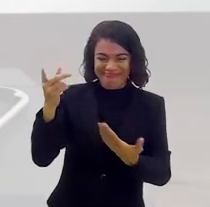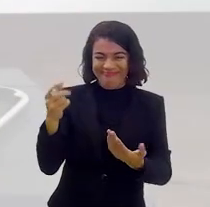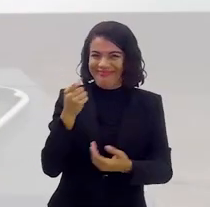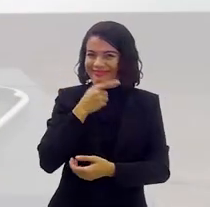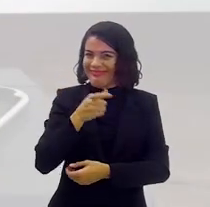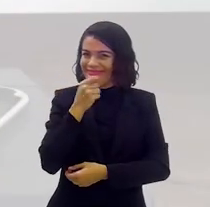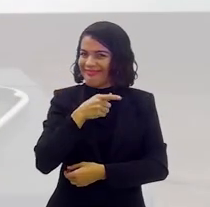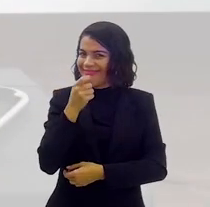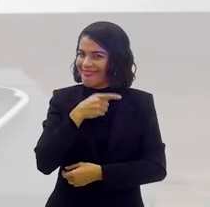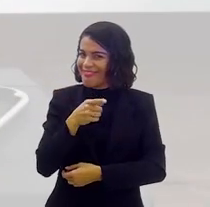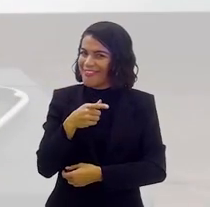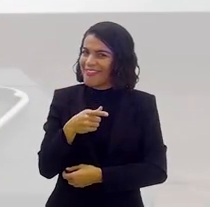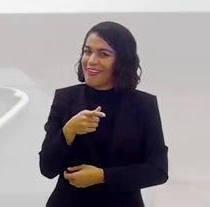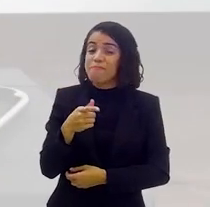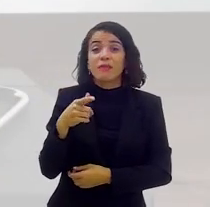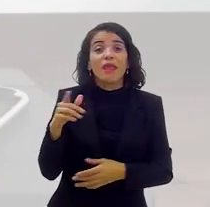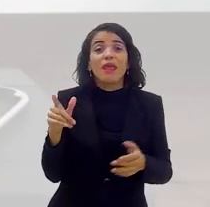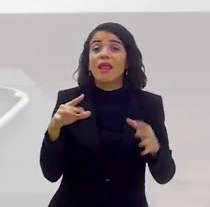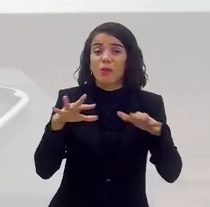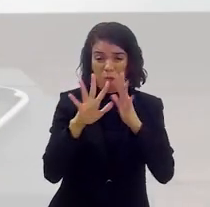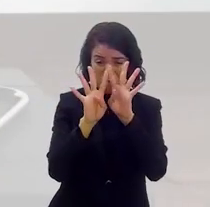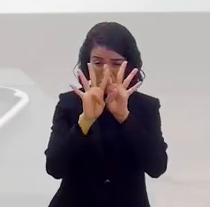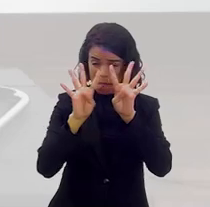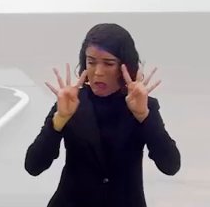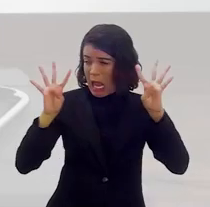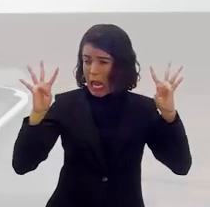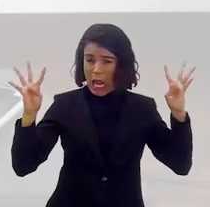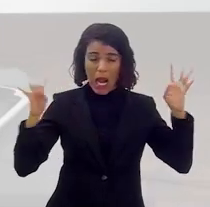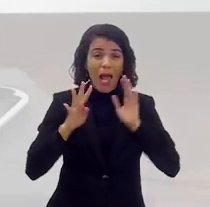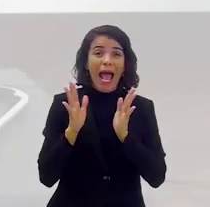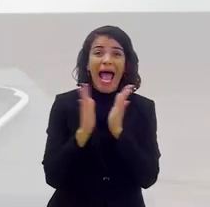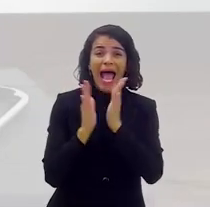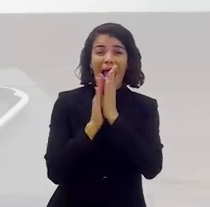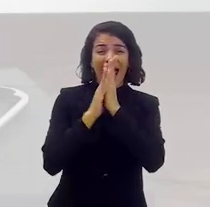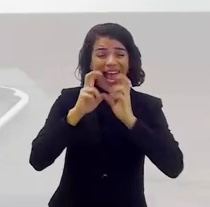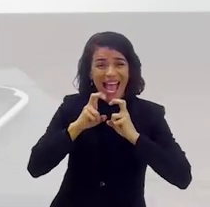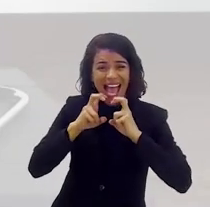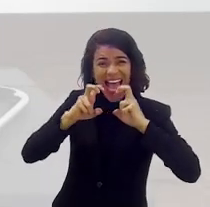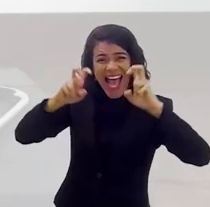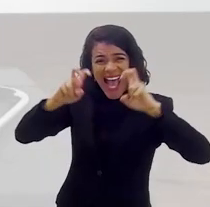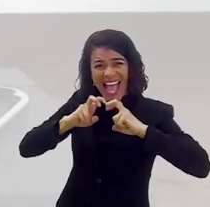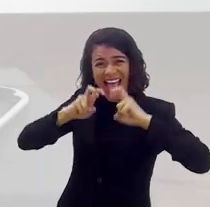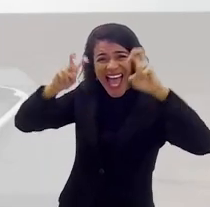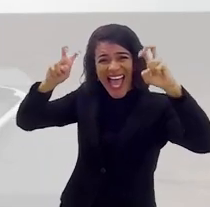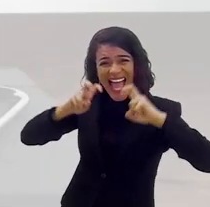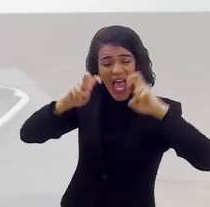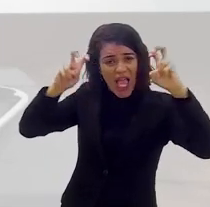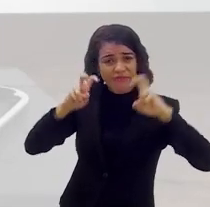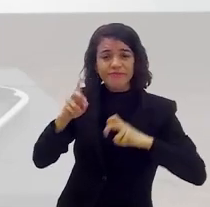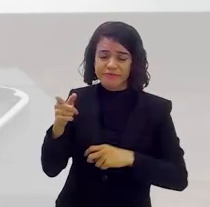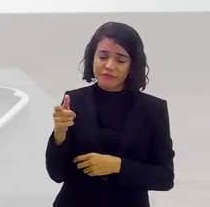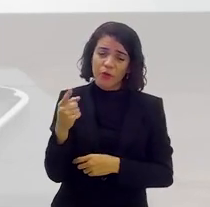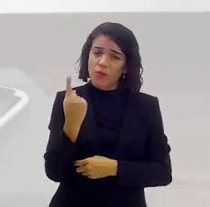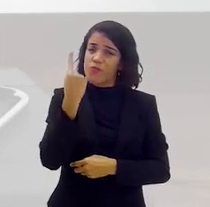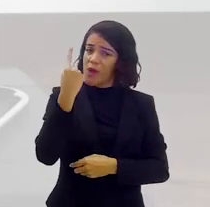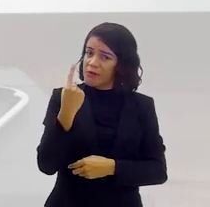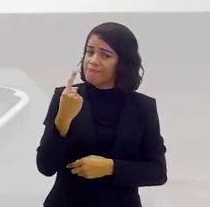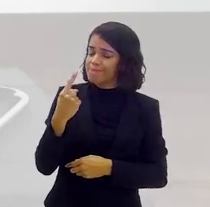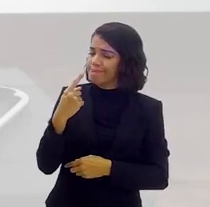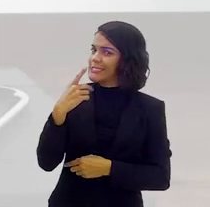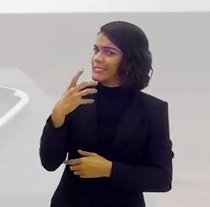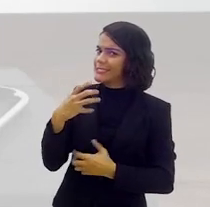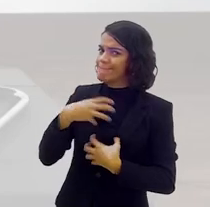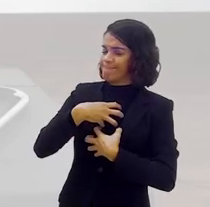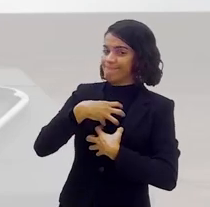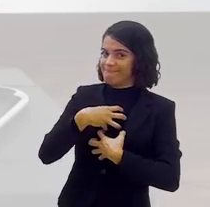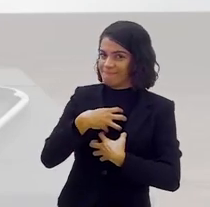Muito engraçado e foi lindo e a plateia delira, né? Você falou ontem até das reações que eu contei do Jesus, então essa foi uma que